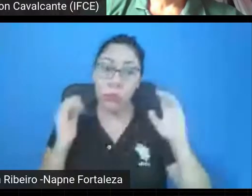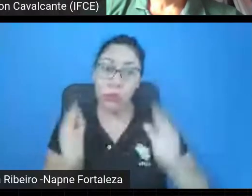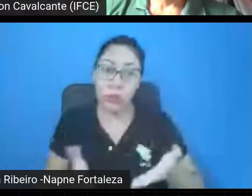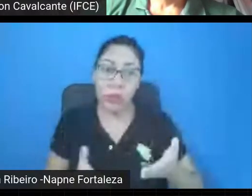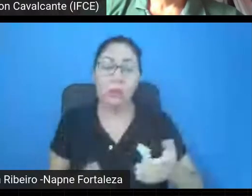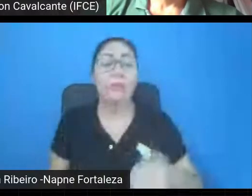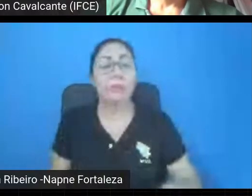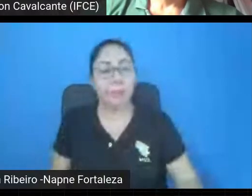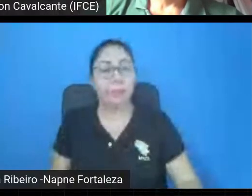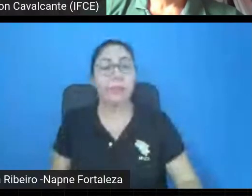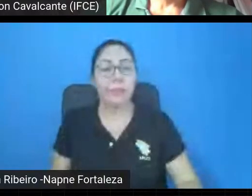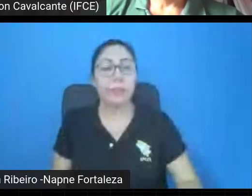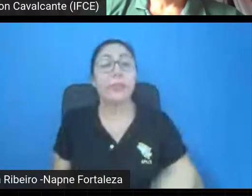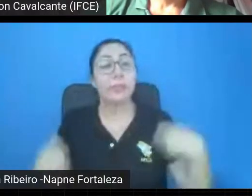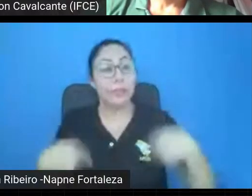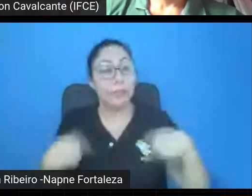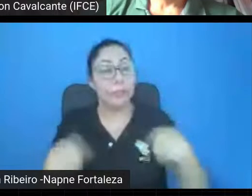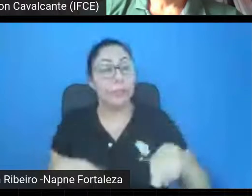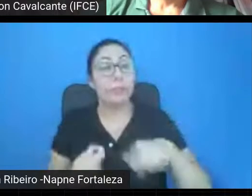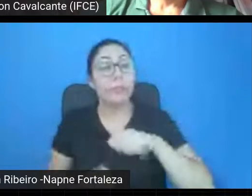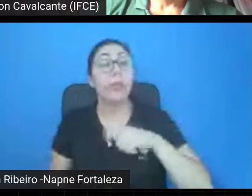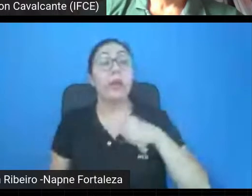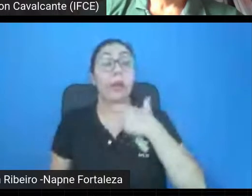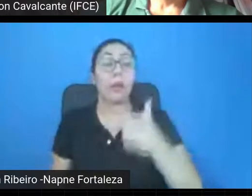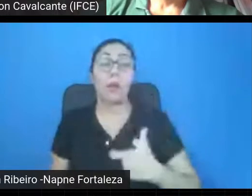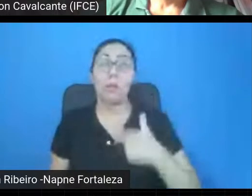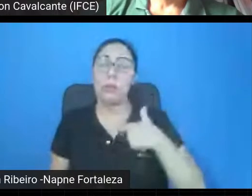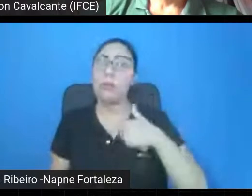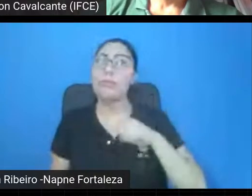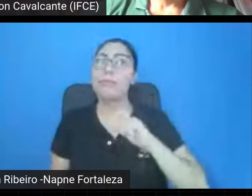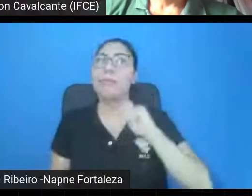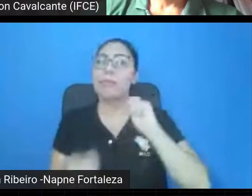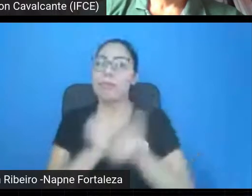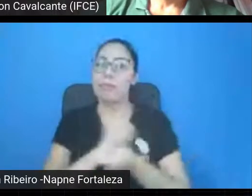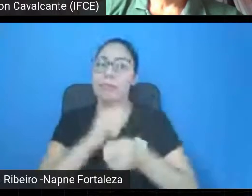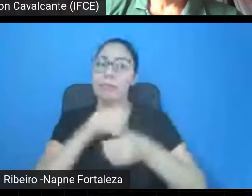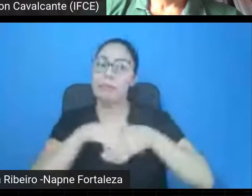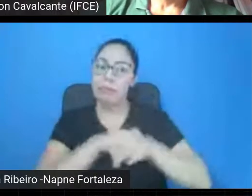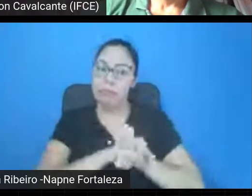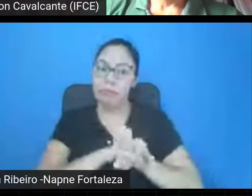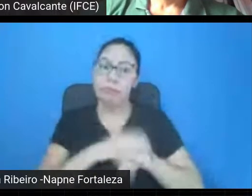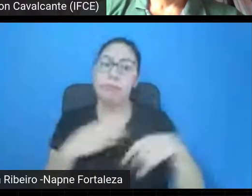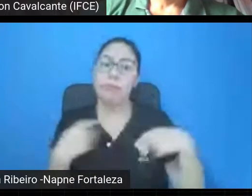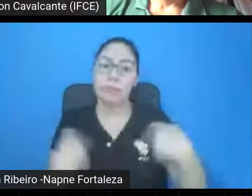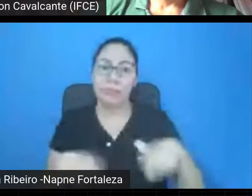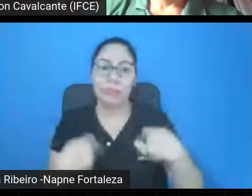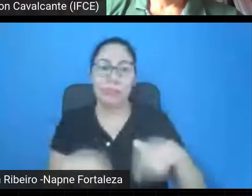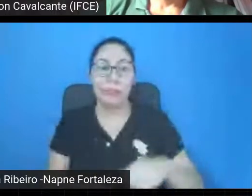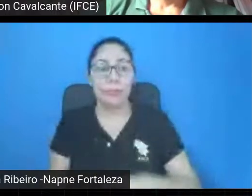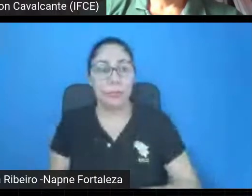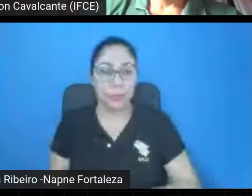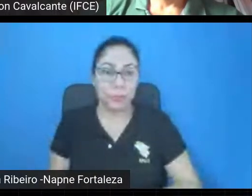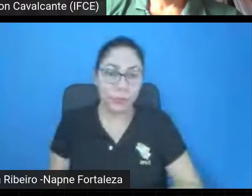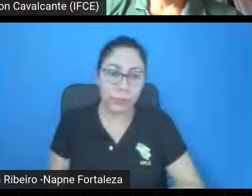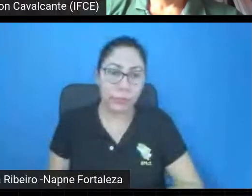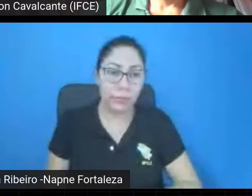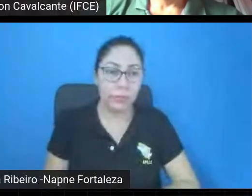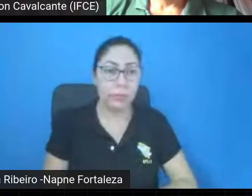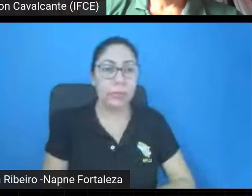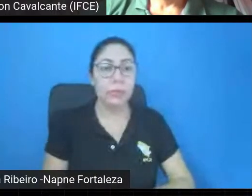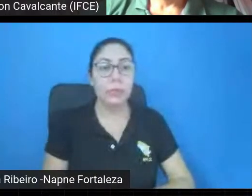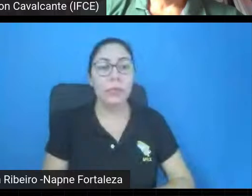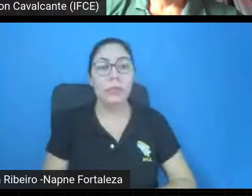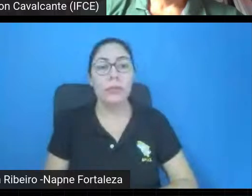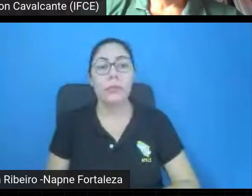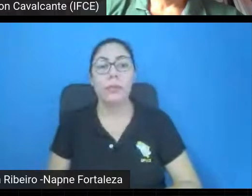adaptar a essas coisas também, então acho que a mensagem é essa, não é para ficar desanimado porque